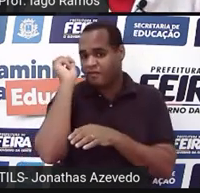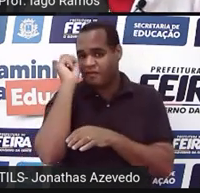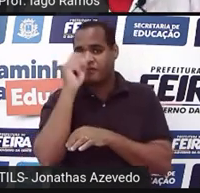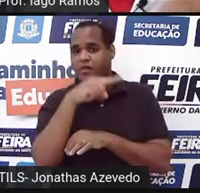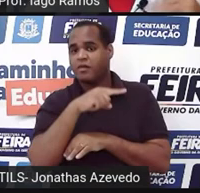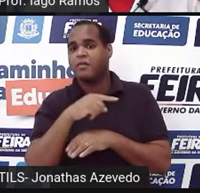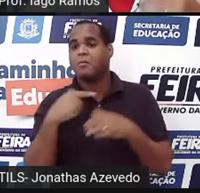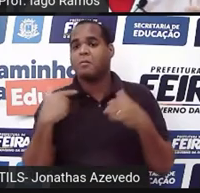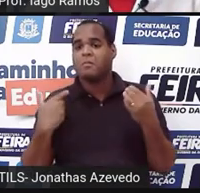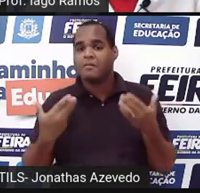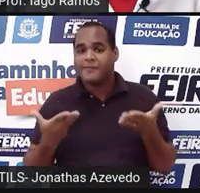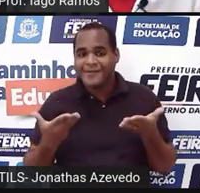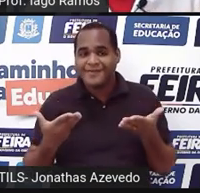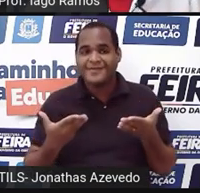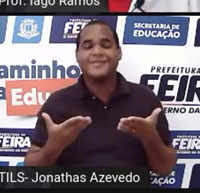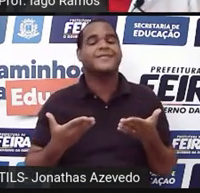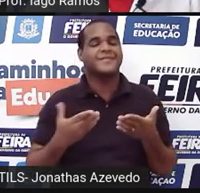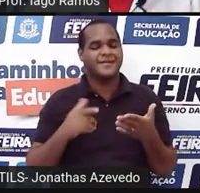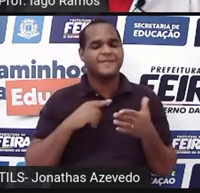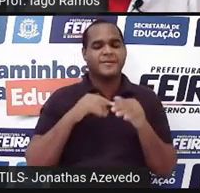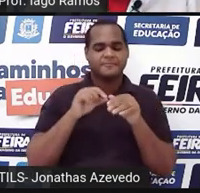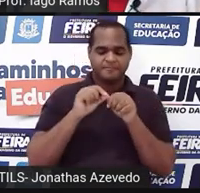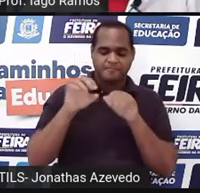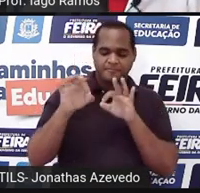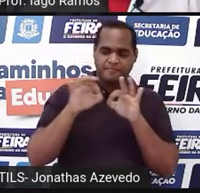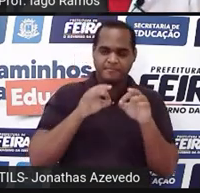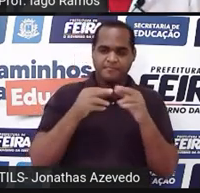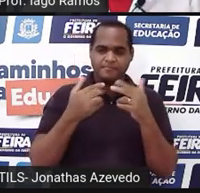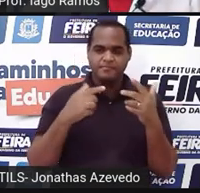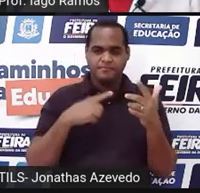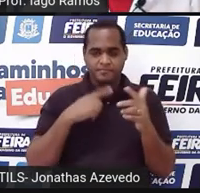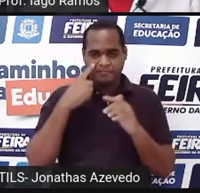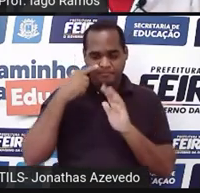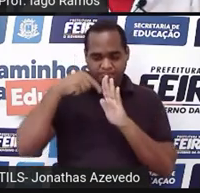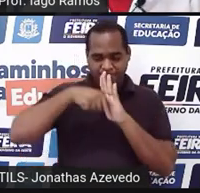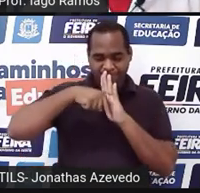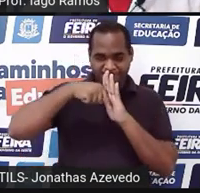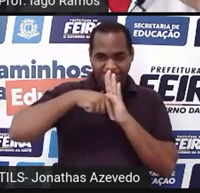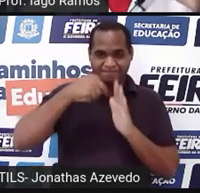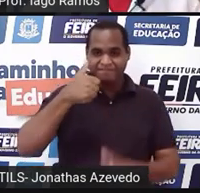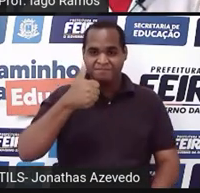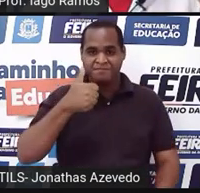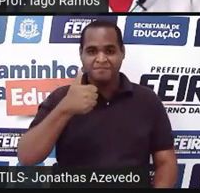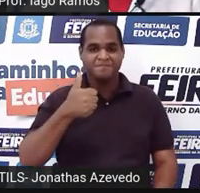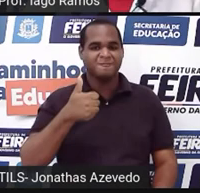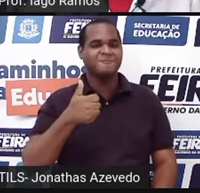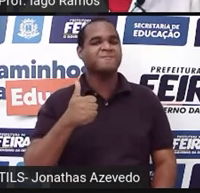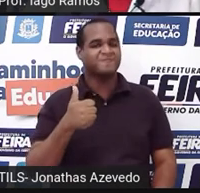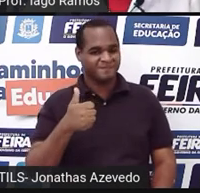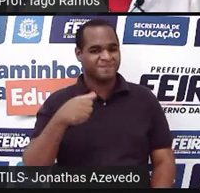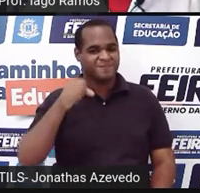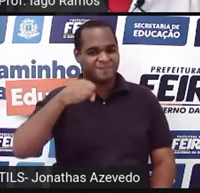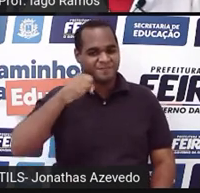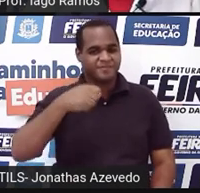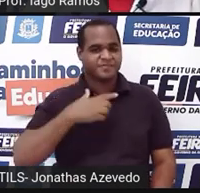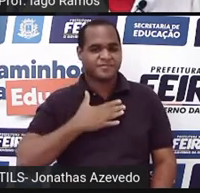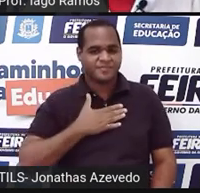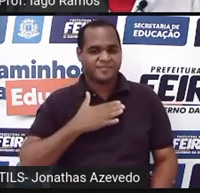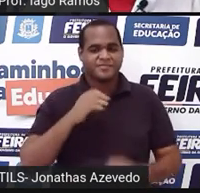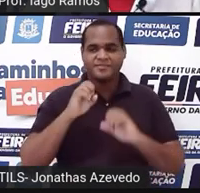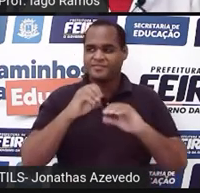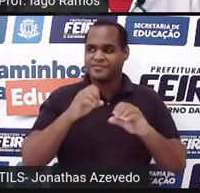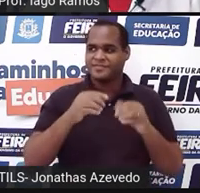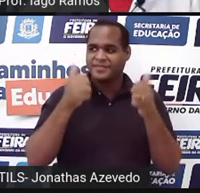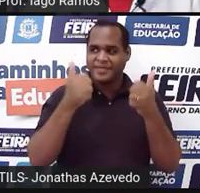difícil. E aí, você vai estar fazendo essa coisa chamada de avaliação, tá bom? Espero que você tenha curtido a nossa aula.